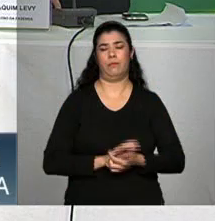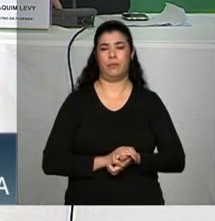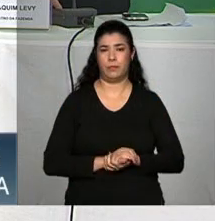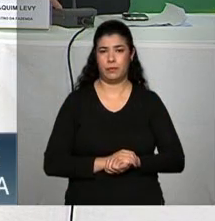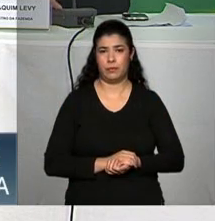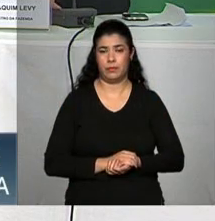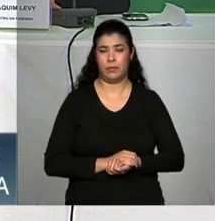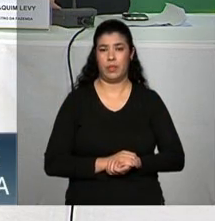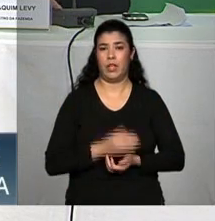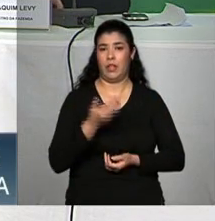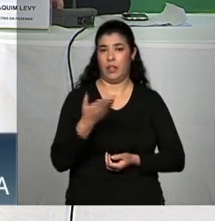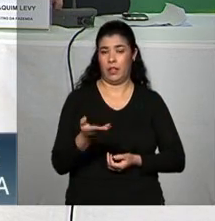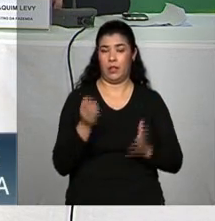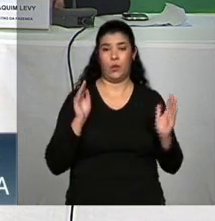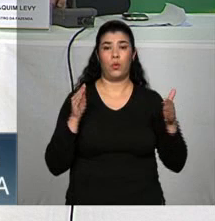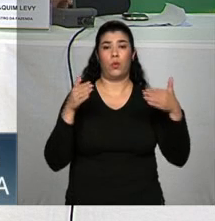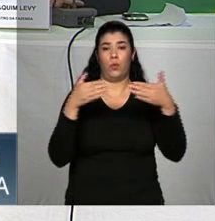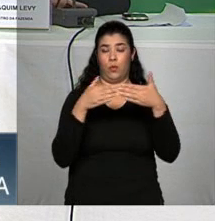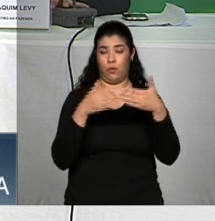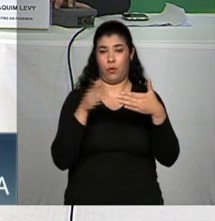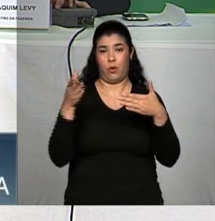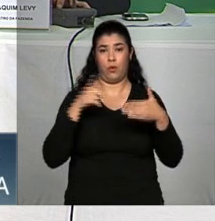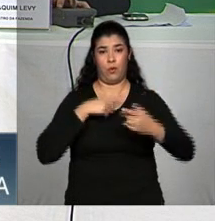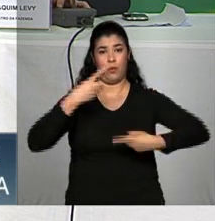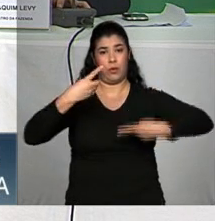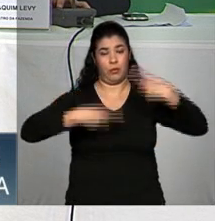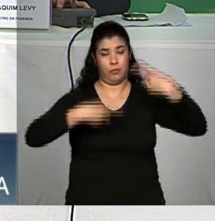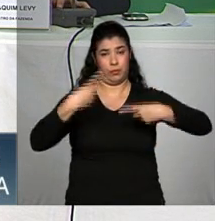É o debate que nós vamos fazer no fórum.